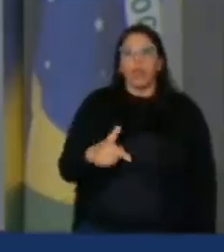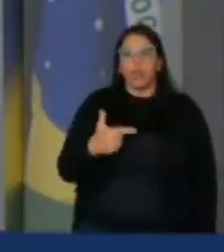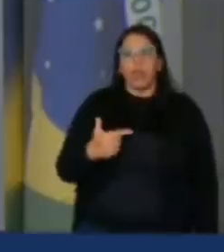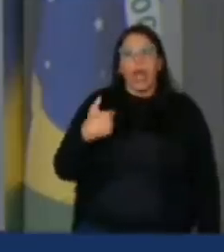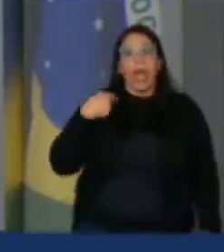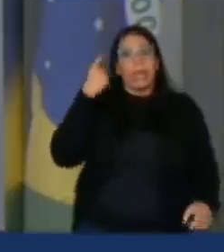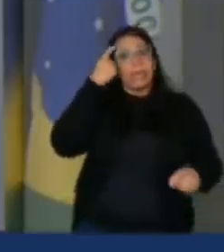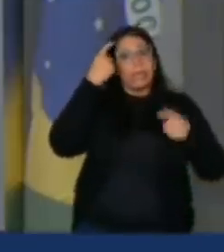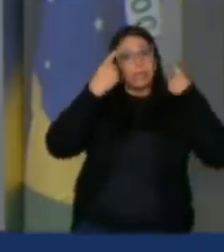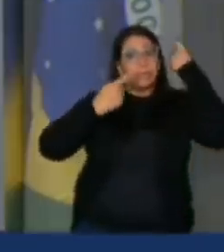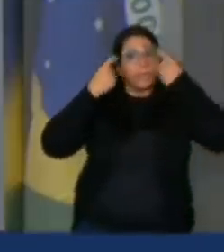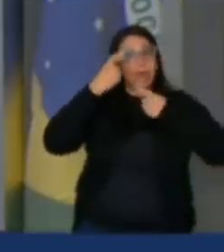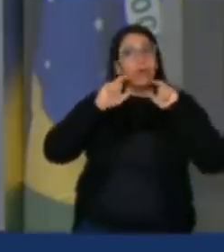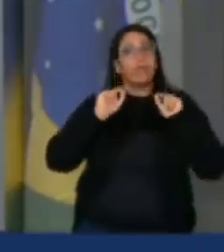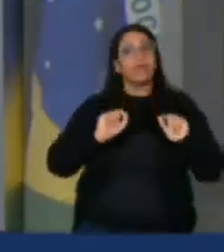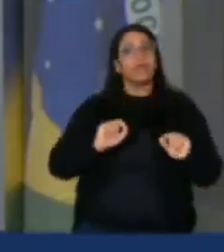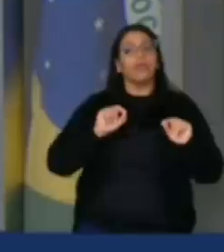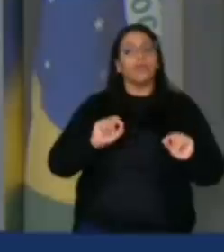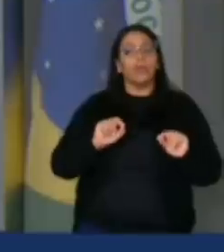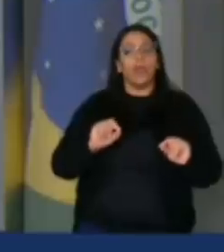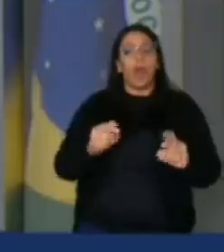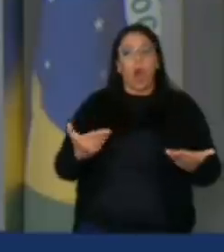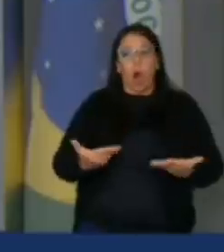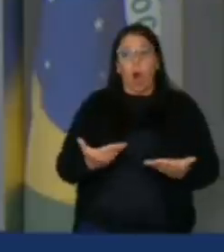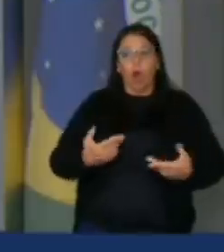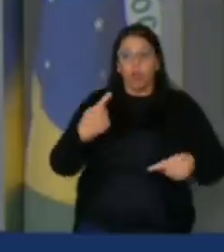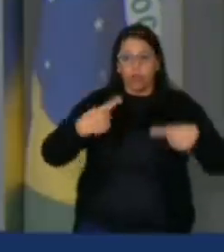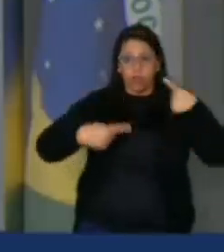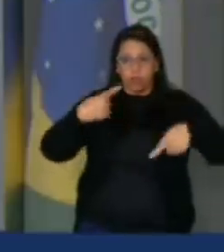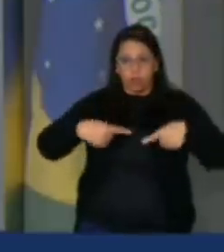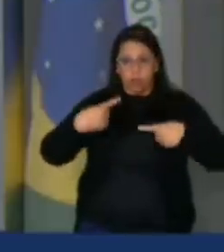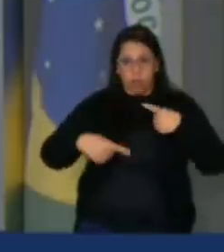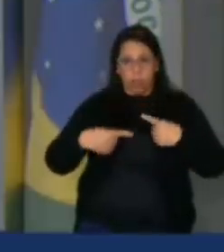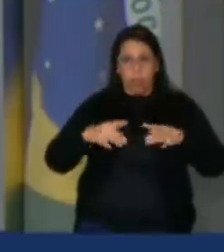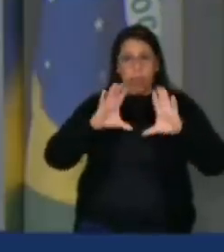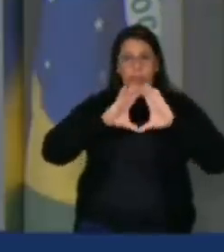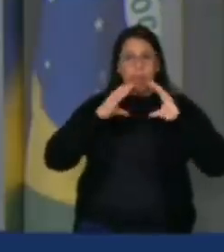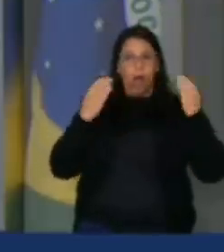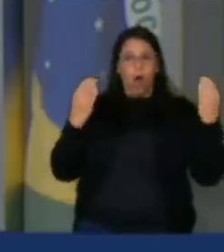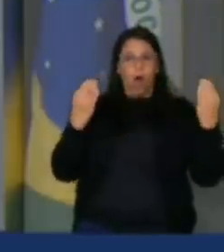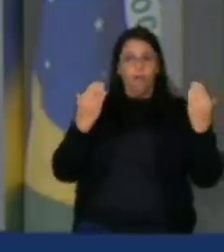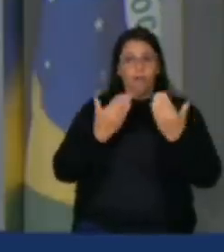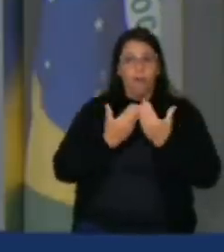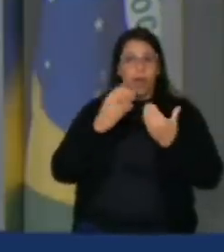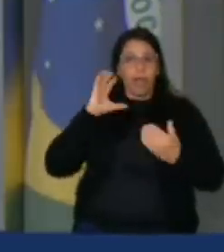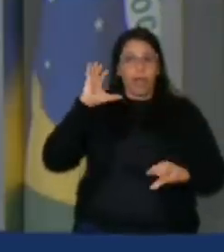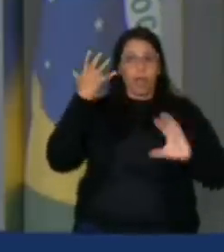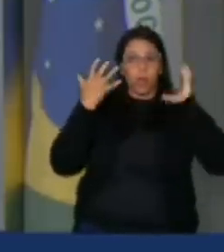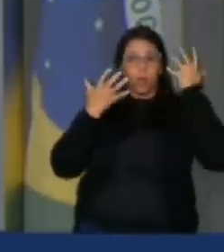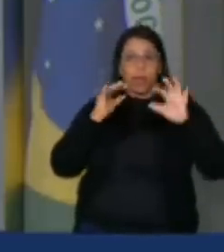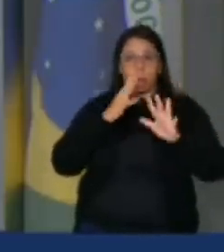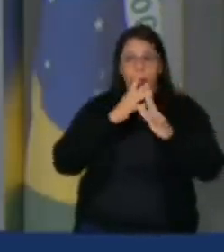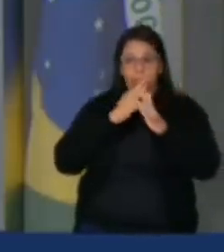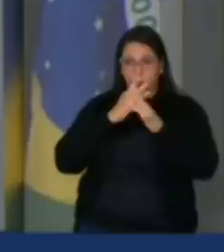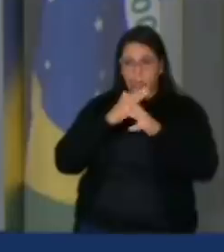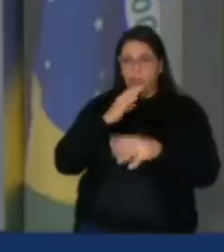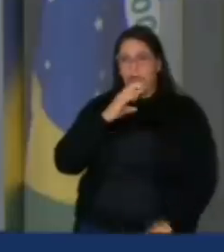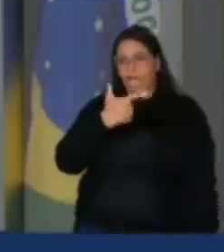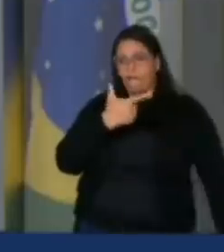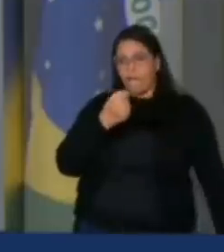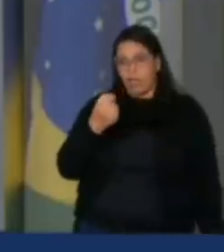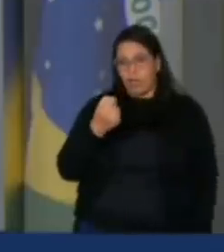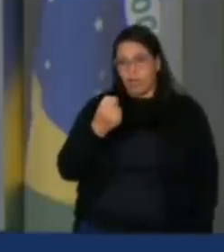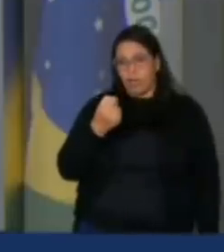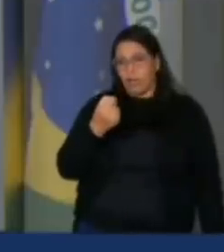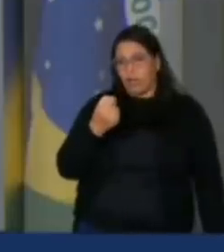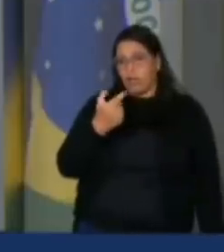teve uma preocupação de fazer o seguinte. Hoje está sendo discutido na COP26 a entrada do mercado mundial